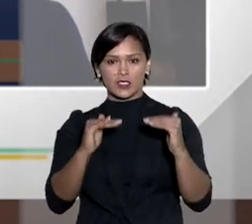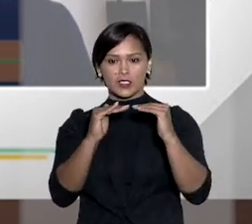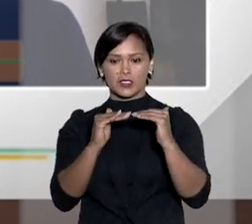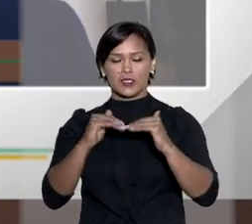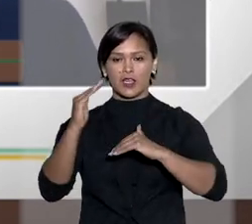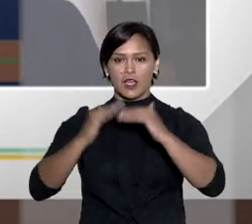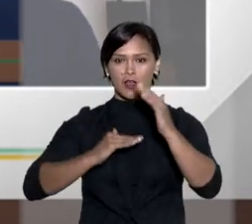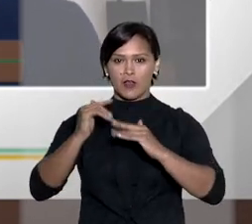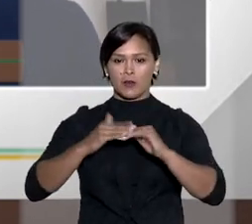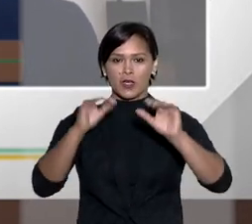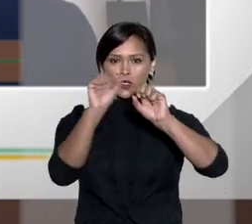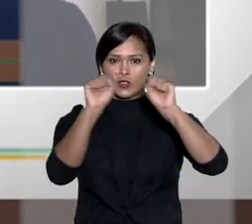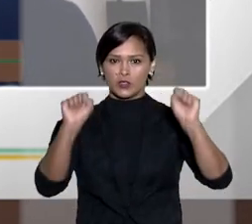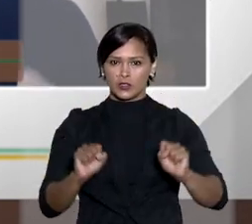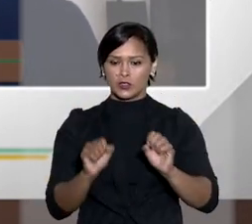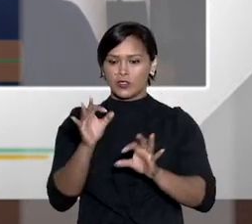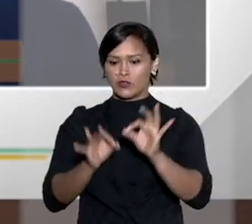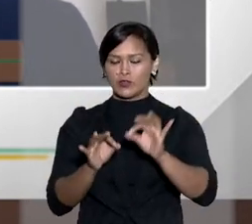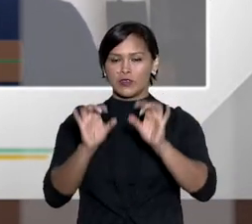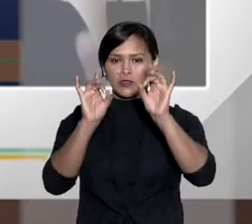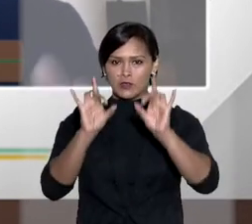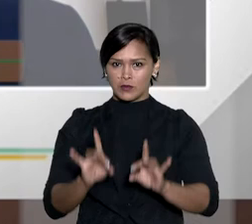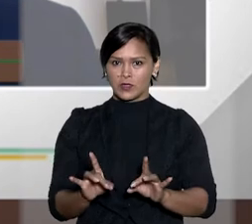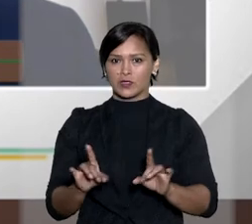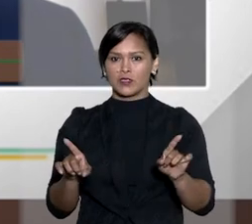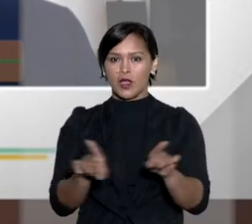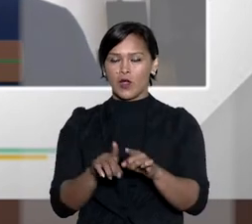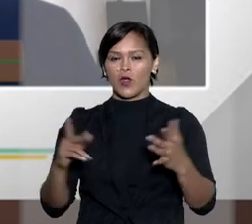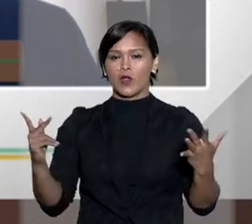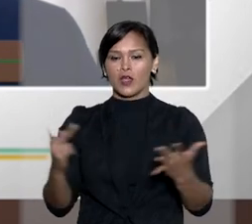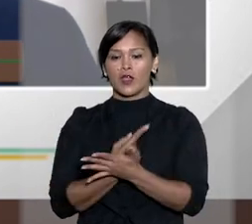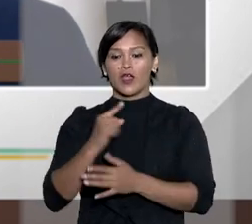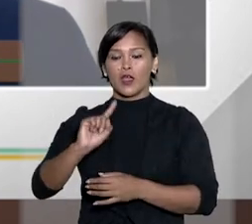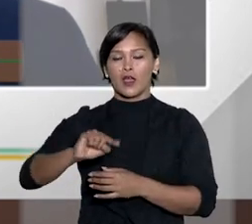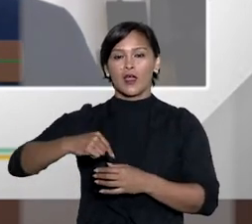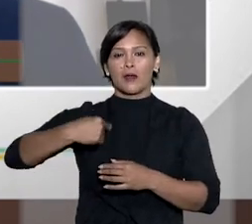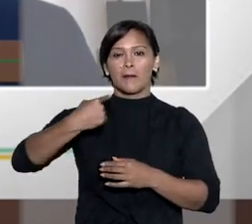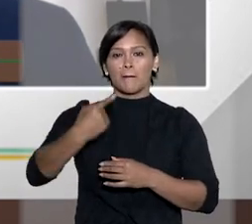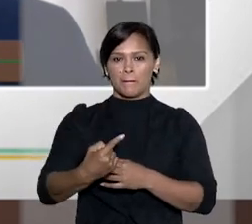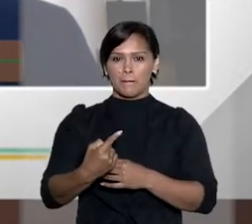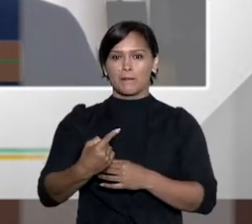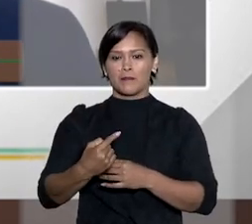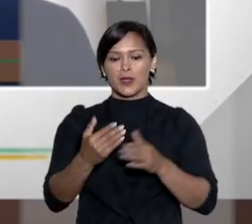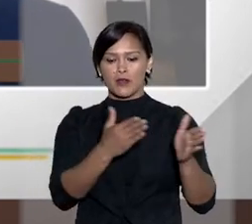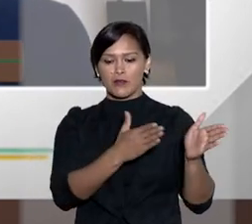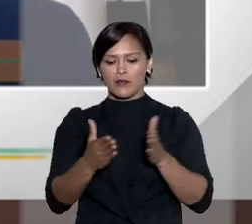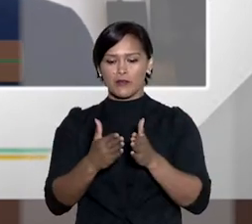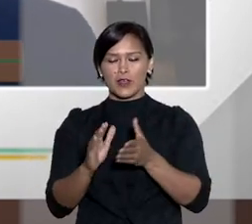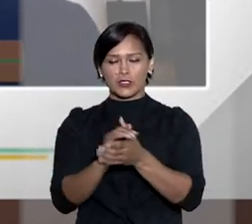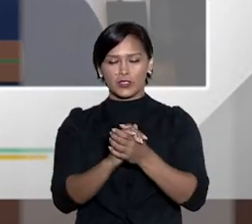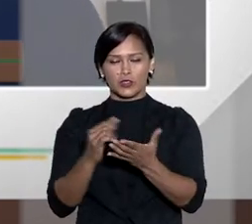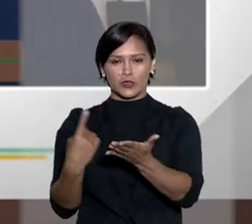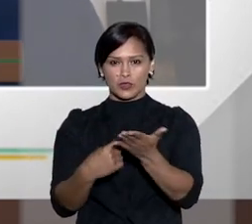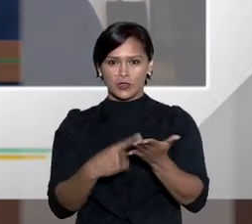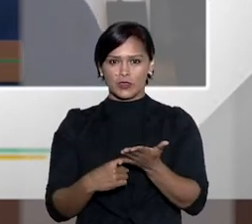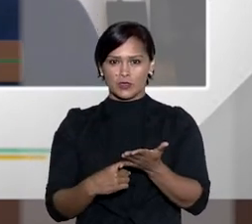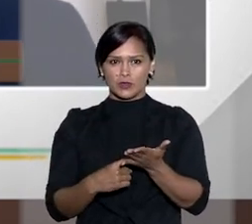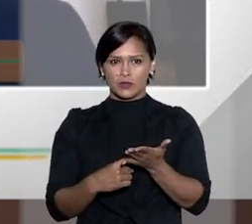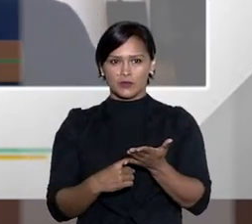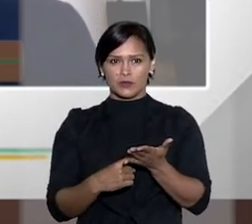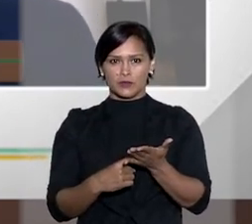existe uma fase de estabilização da competência do sistema dos juizados especiais cíveis que ocorre